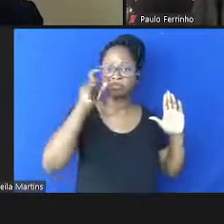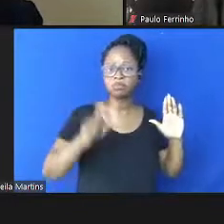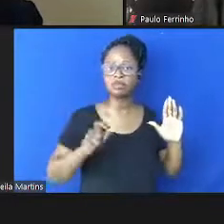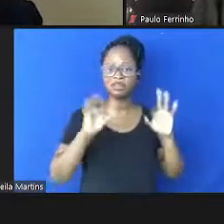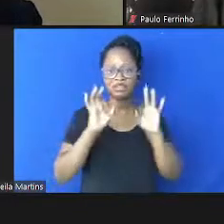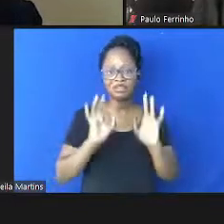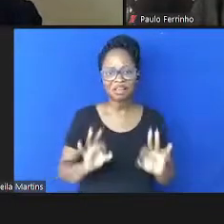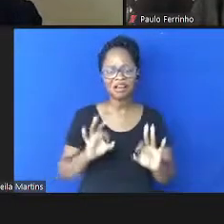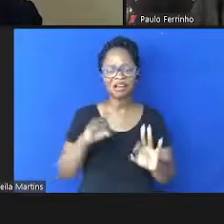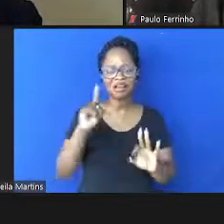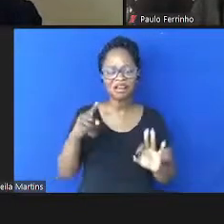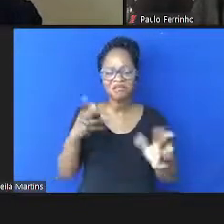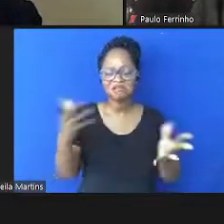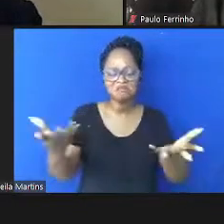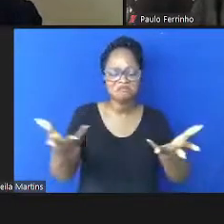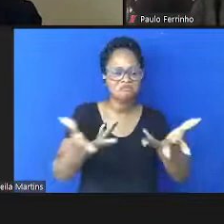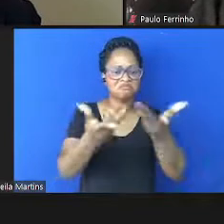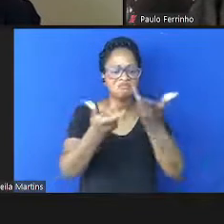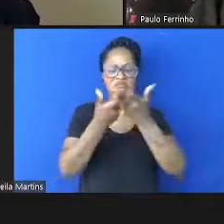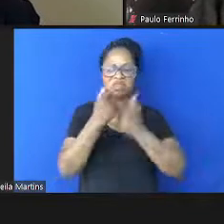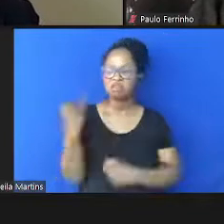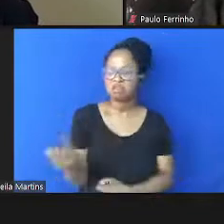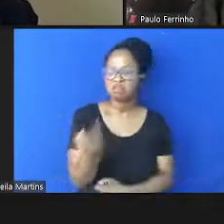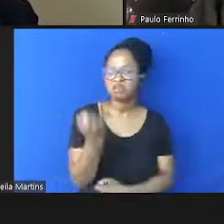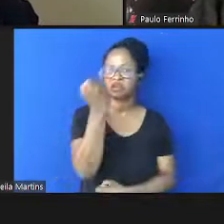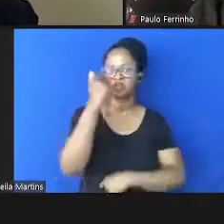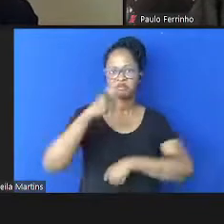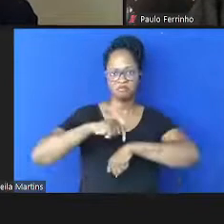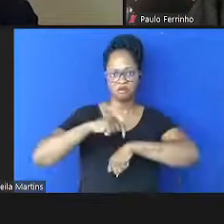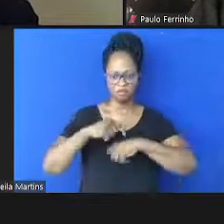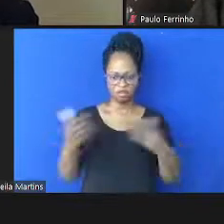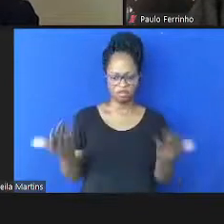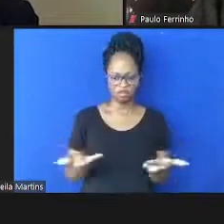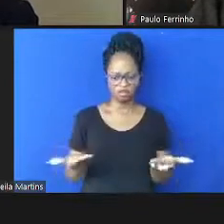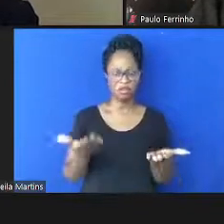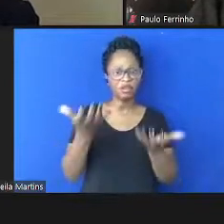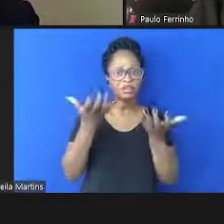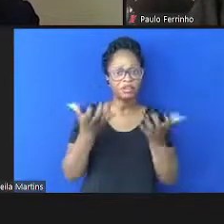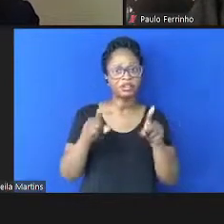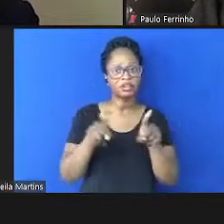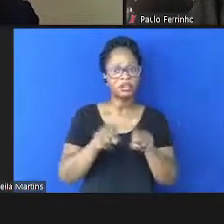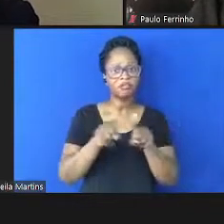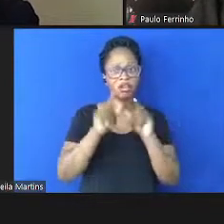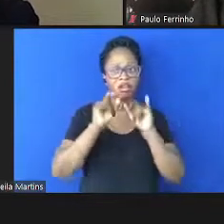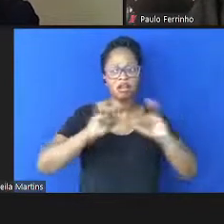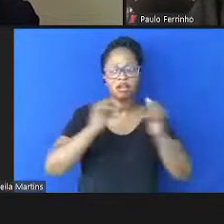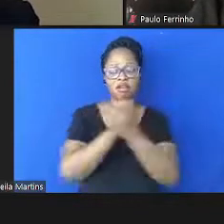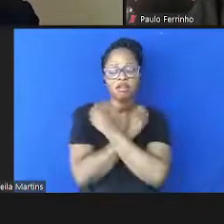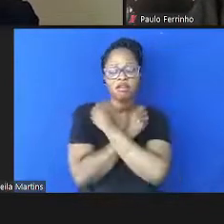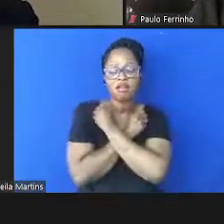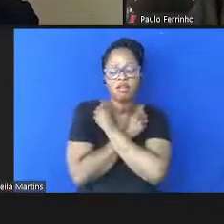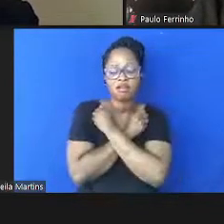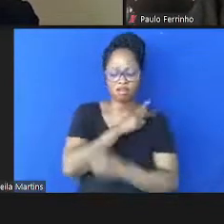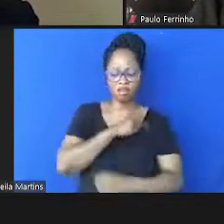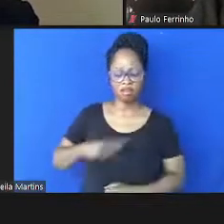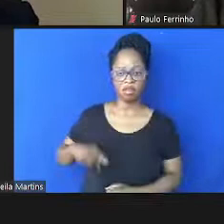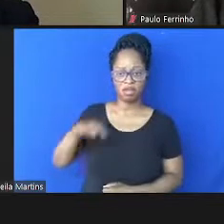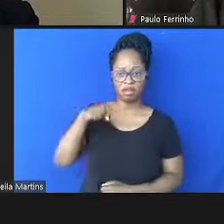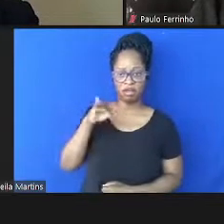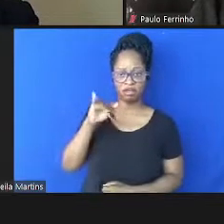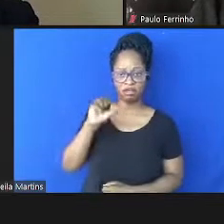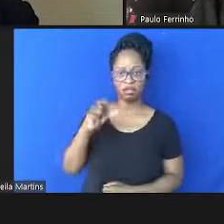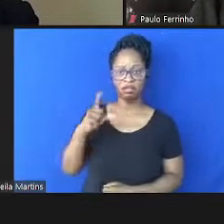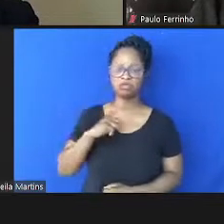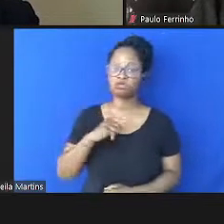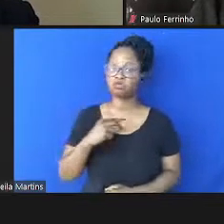muito densa e relevante no momento atual. Queria transmitir um abraço da presidente Nisa Trindade Lima, que não esteve